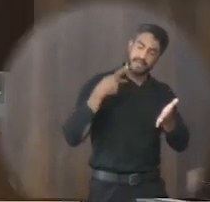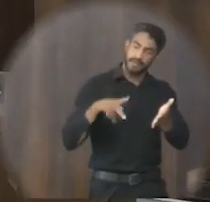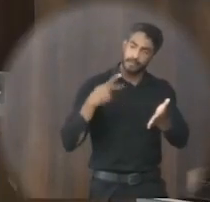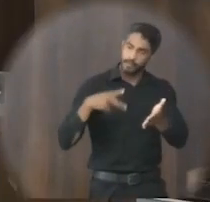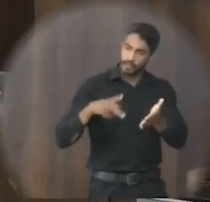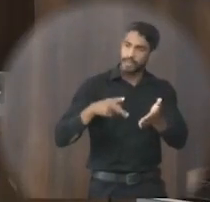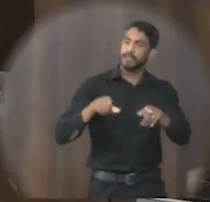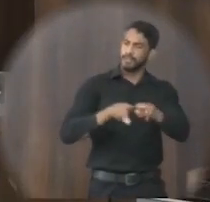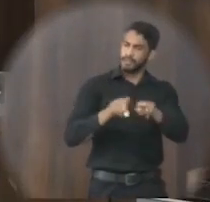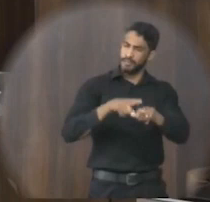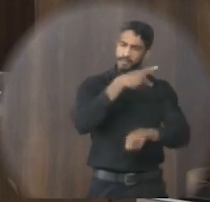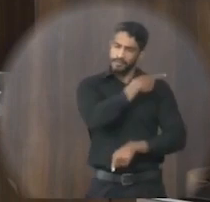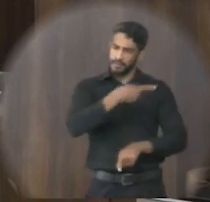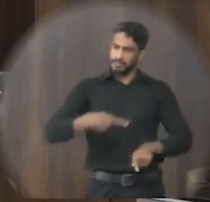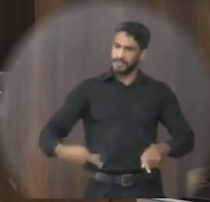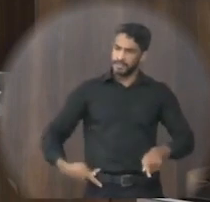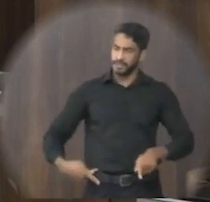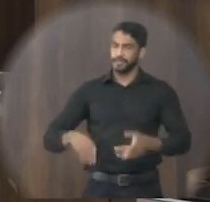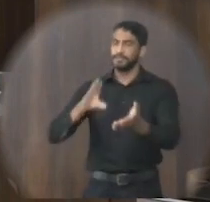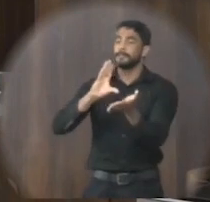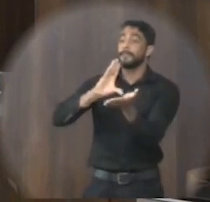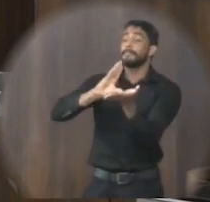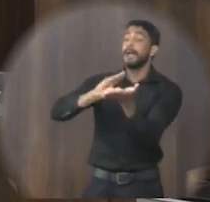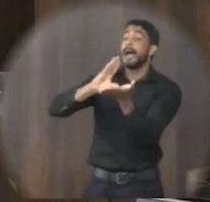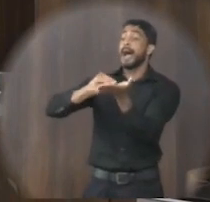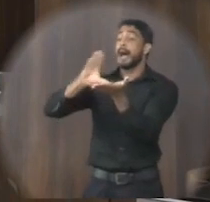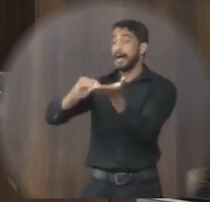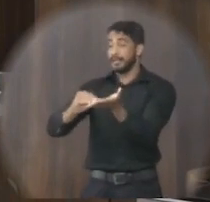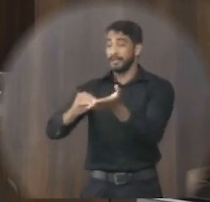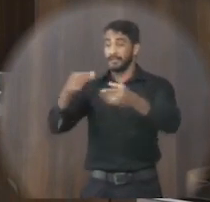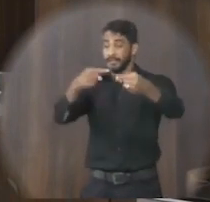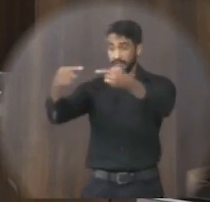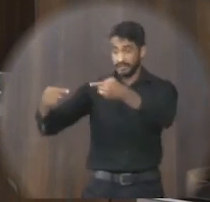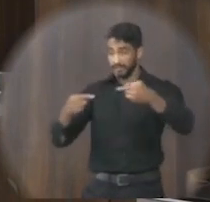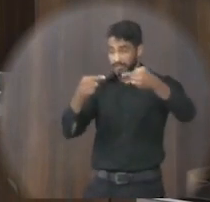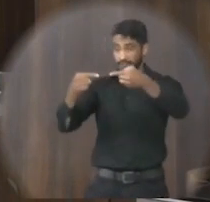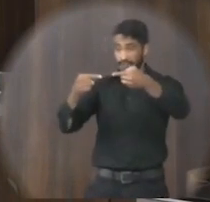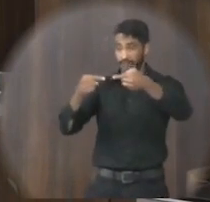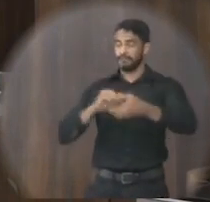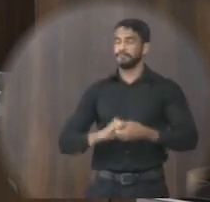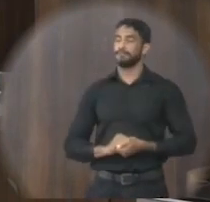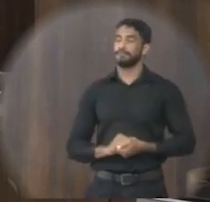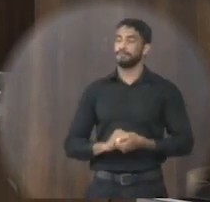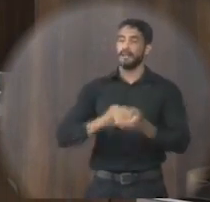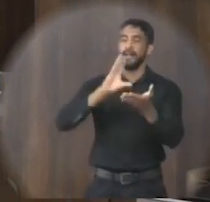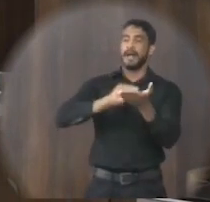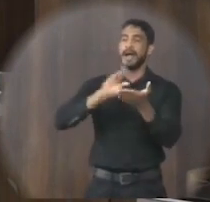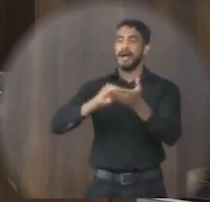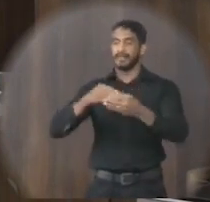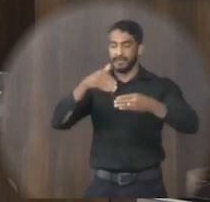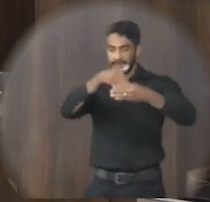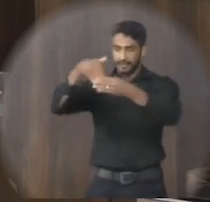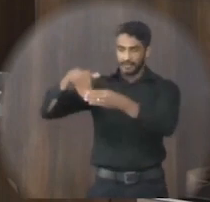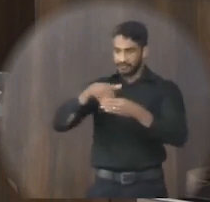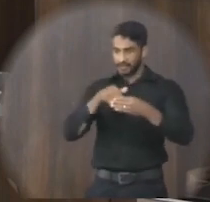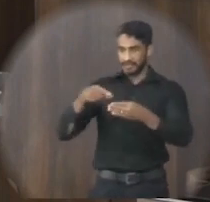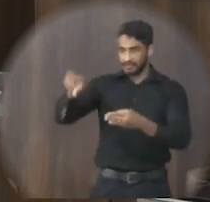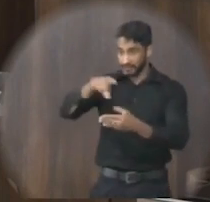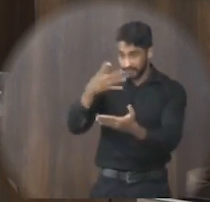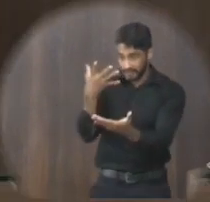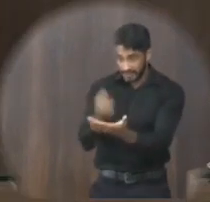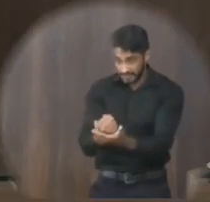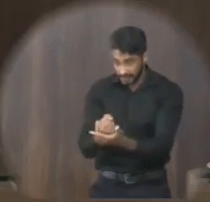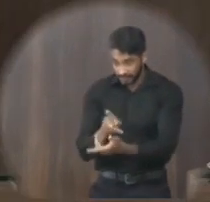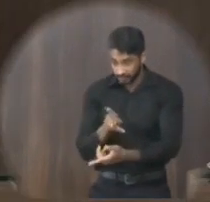E pelo senhor presidente A ata está em discussão A ata está em votação Quem for favor